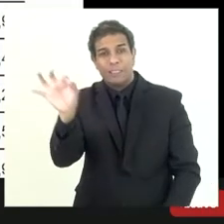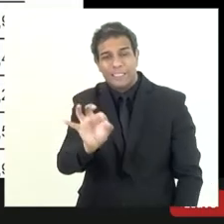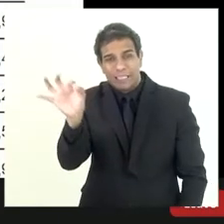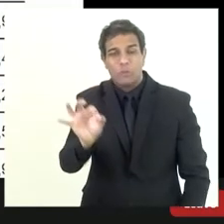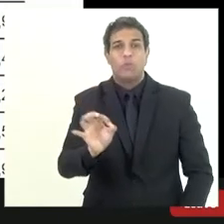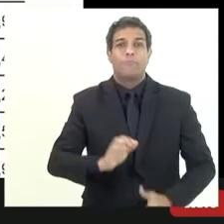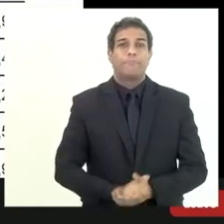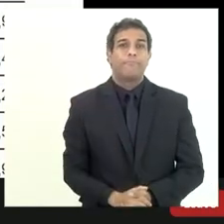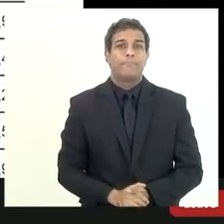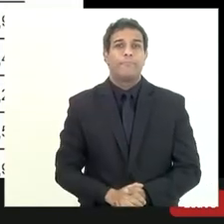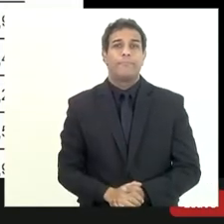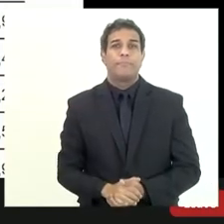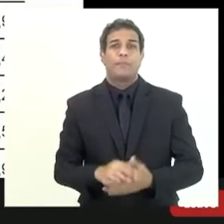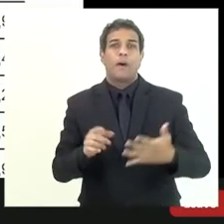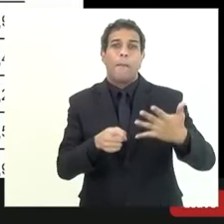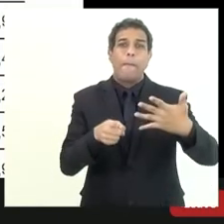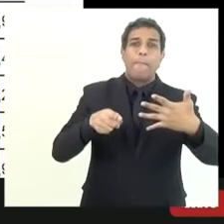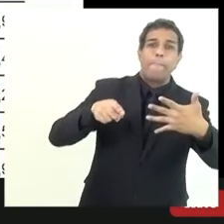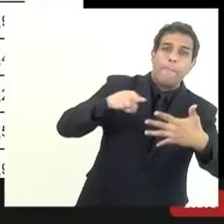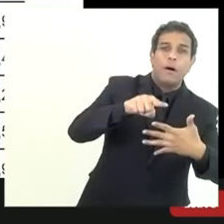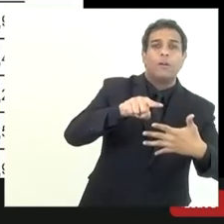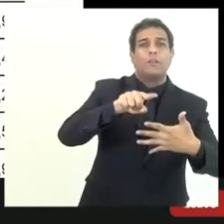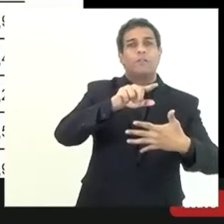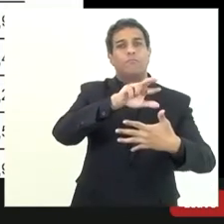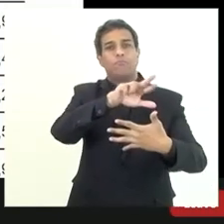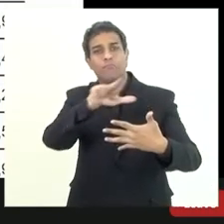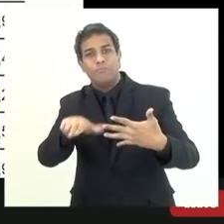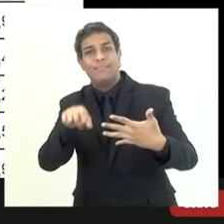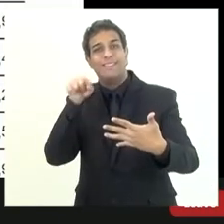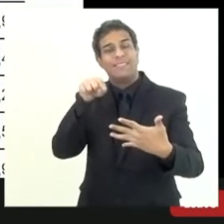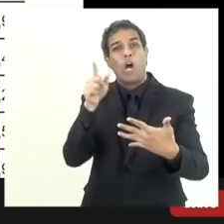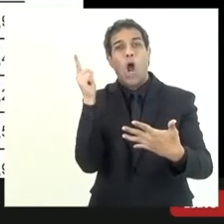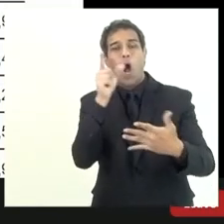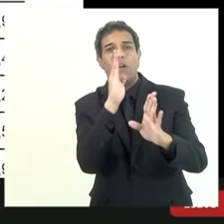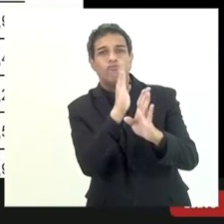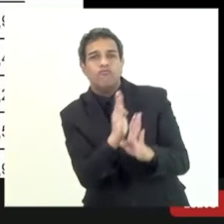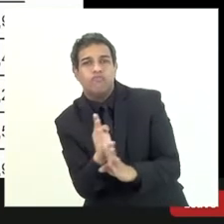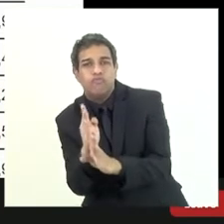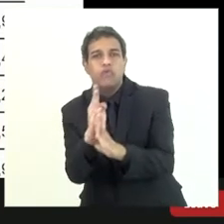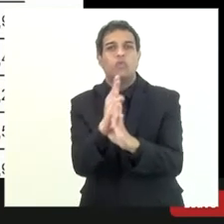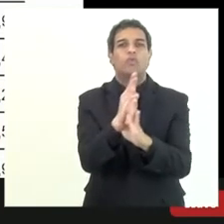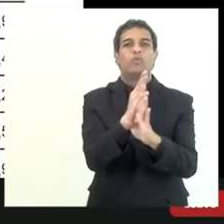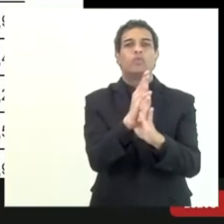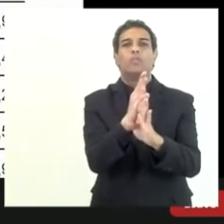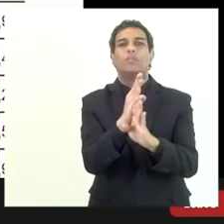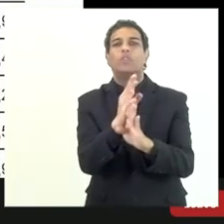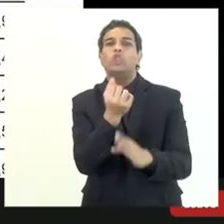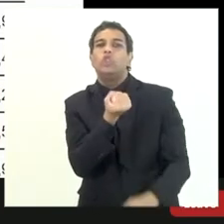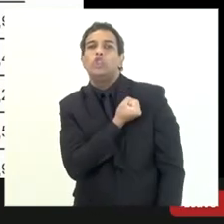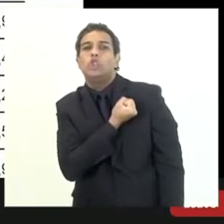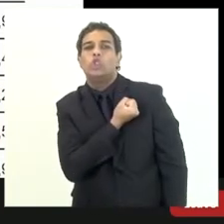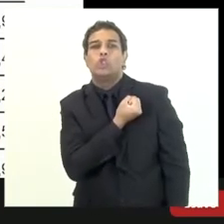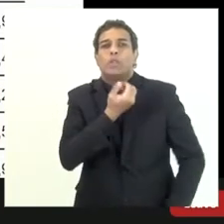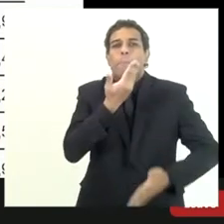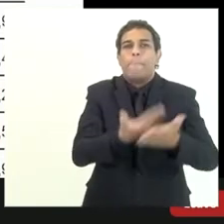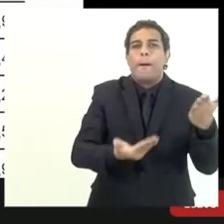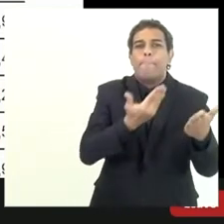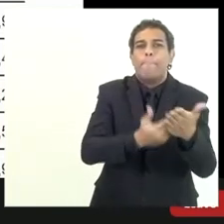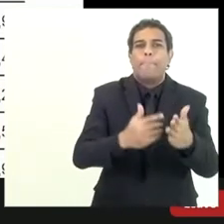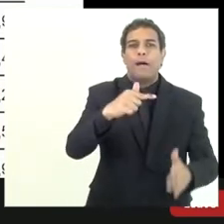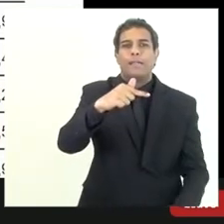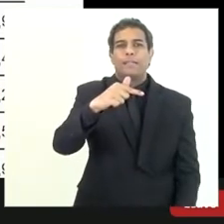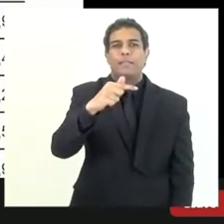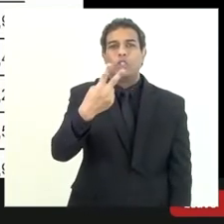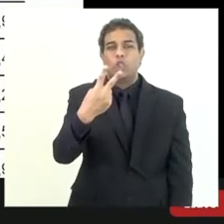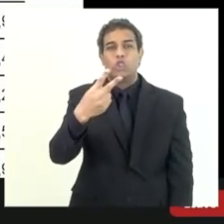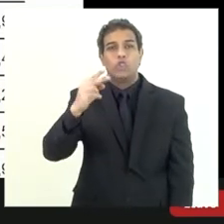né médio alta muito alta altíssima até que se chegou né num valor de ajuste para perda de 72